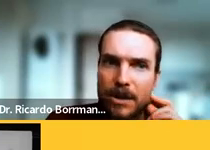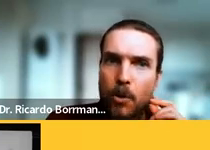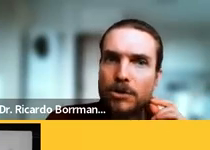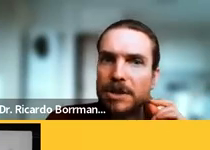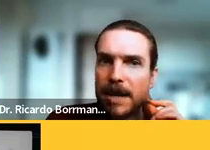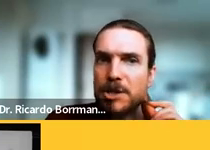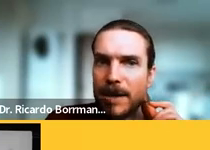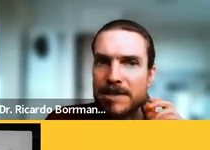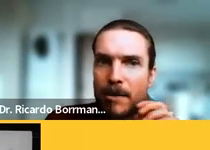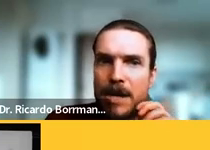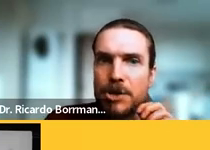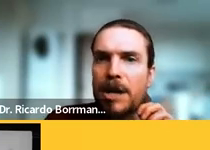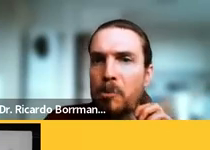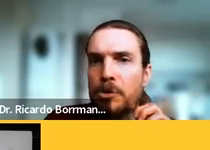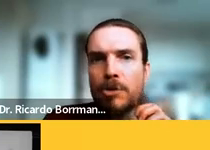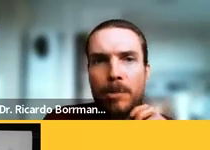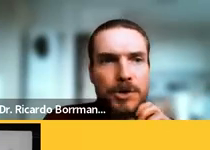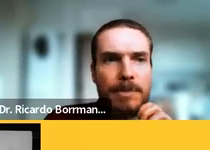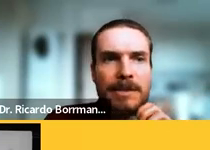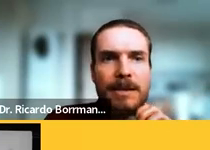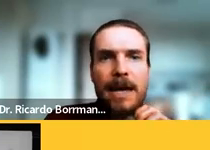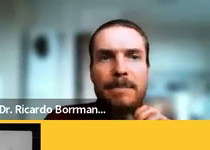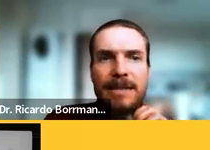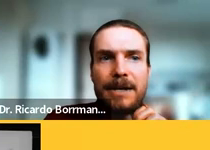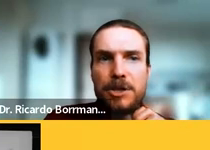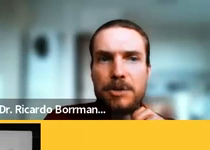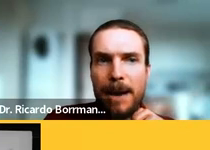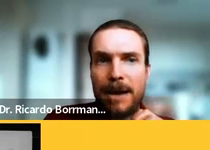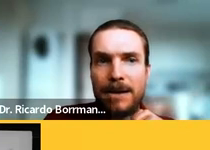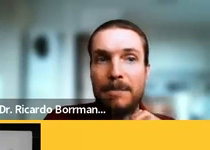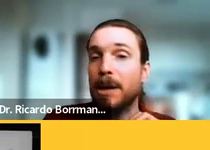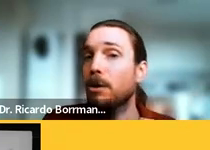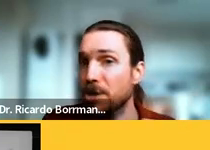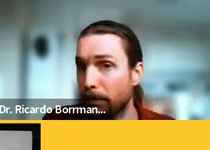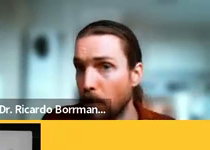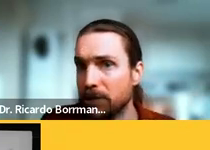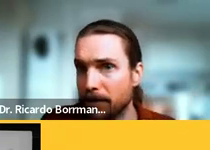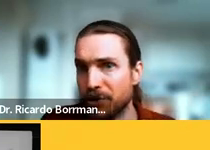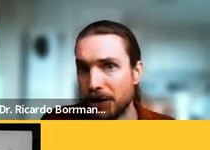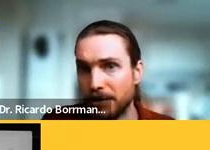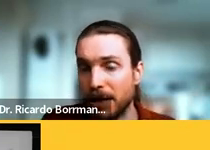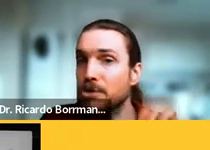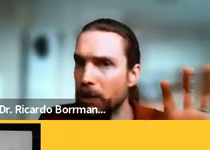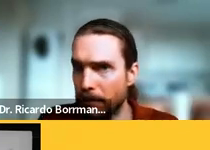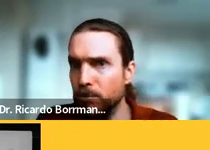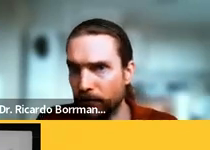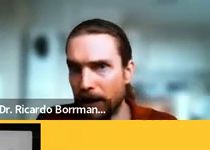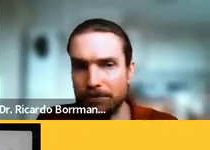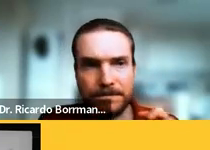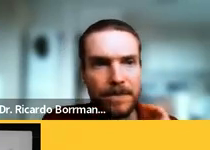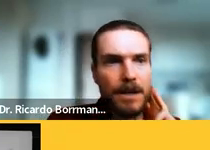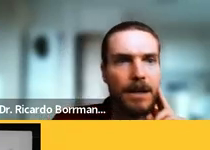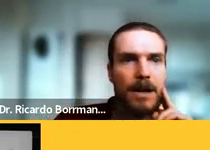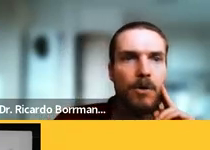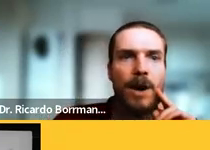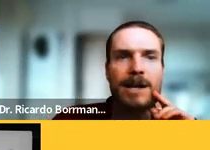contra o determinismo racial e critica muito a política militarista de Bismarck pela qual tinha pouca simpatia isso ele mesmo fala